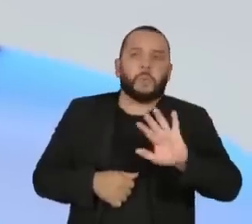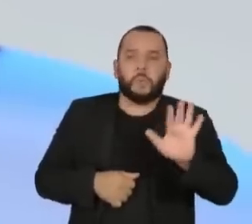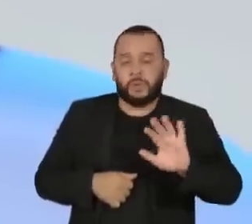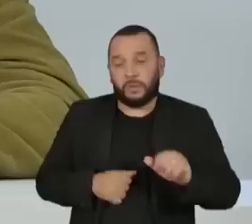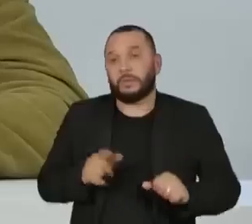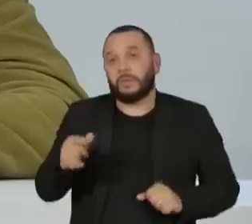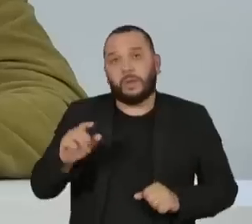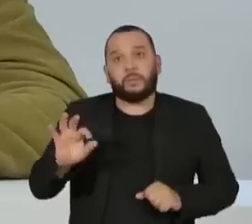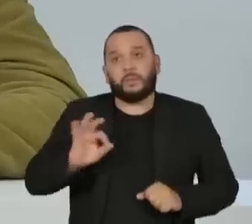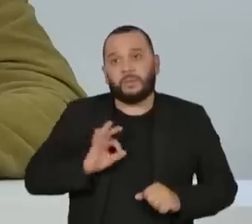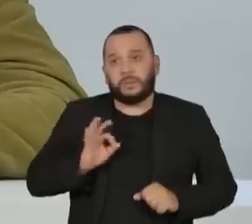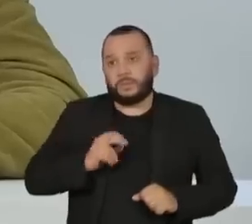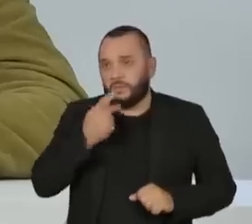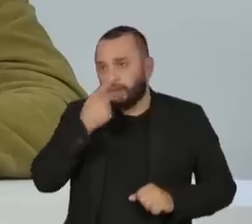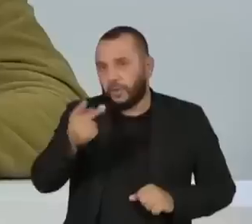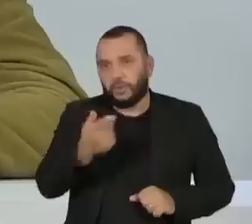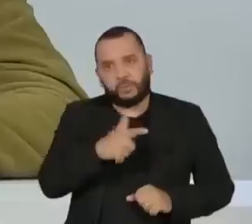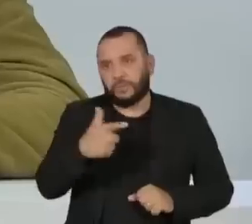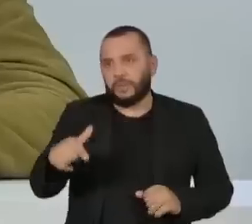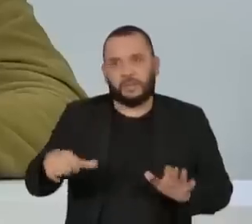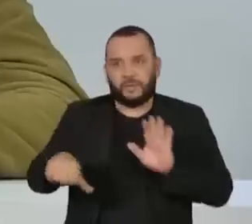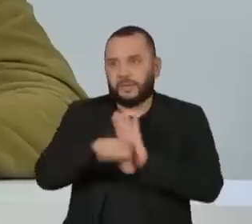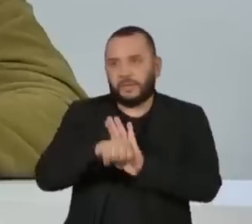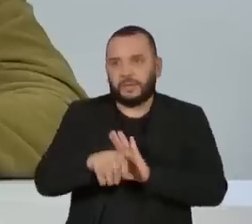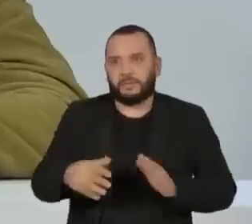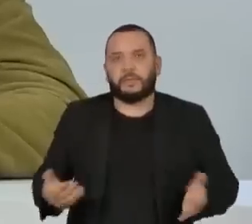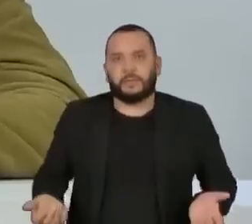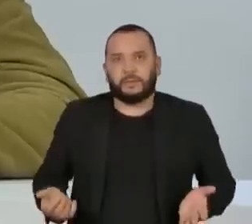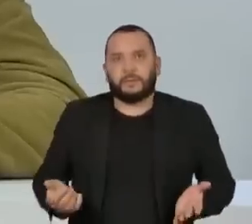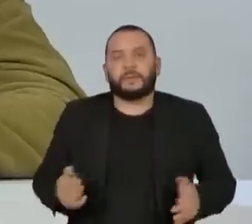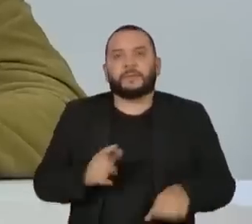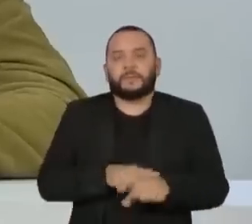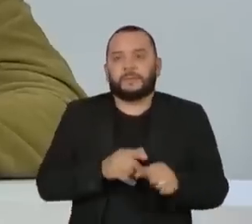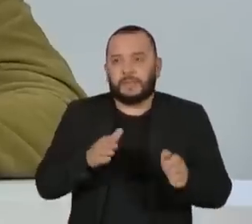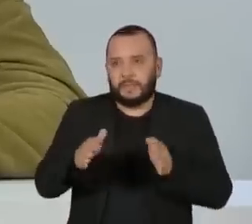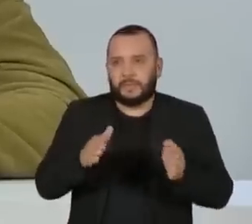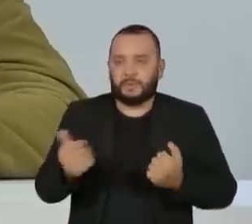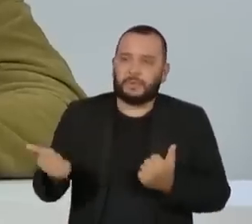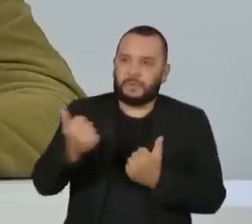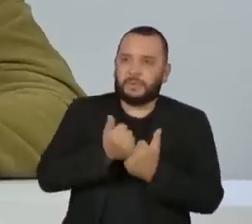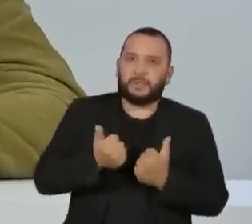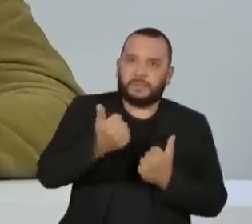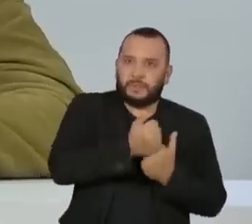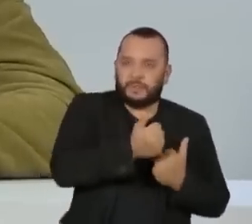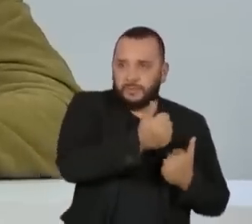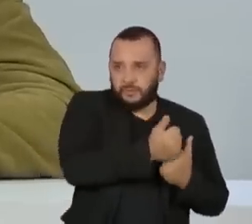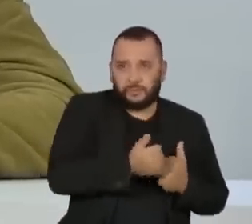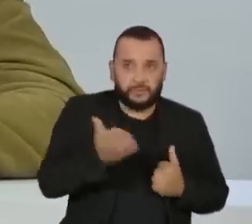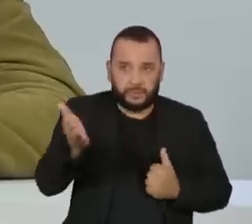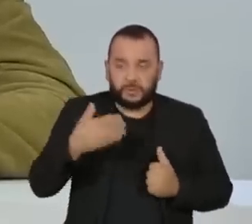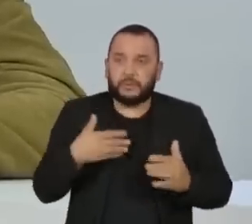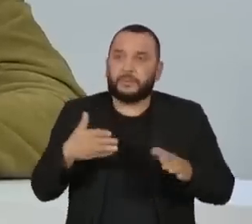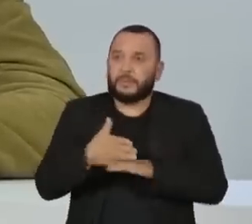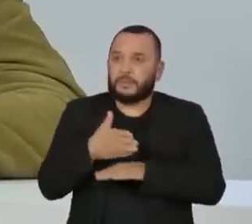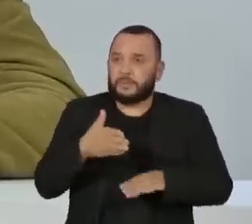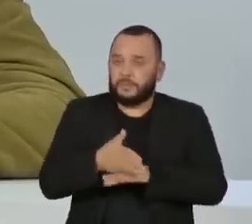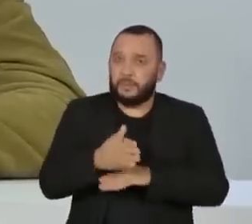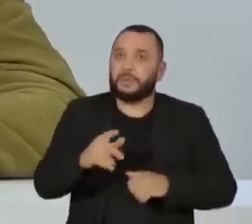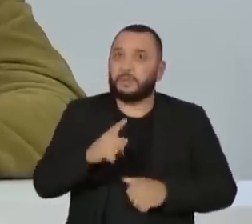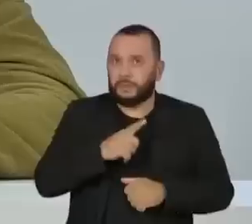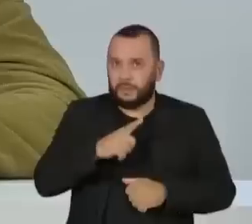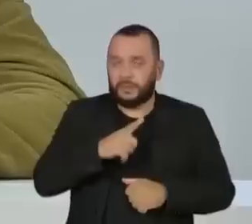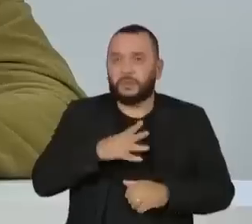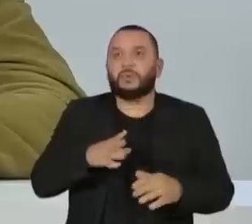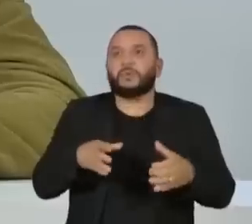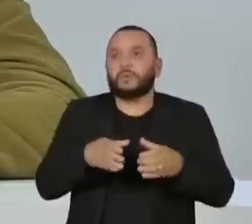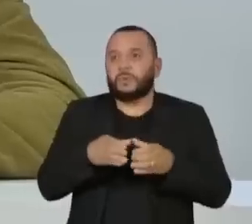a PF concluiu que não houve crime praticado por ele. Durante o período da transição do qual o senhor participou, uma das funções